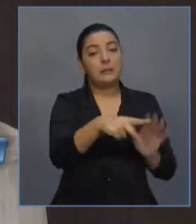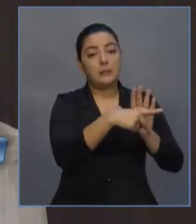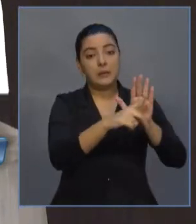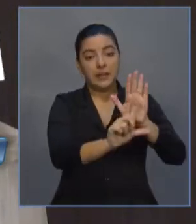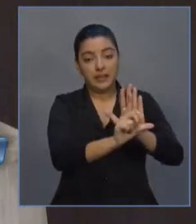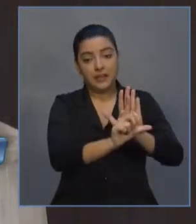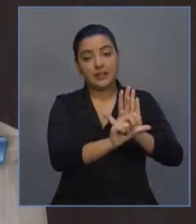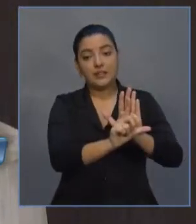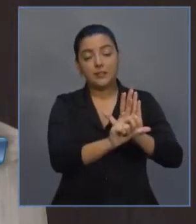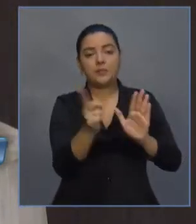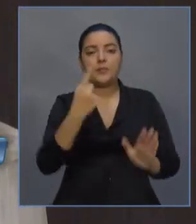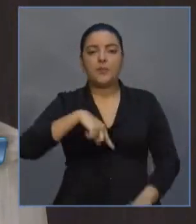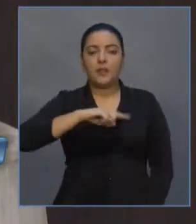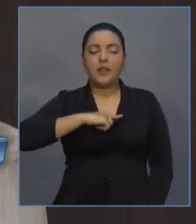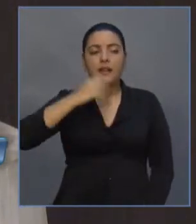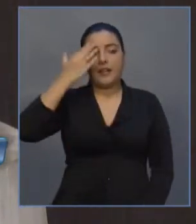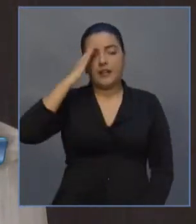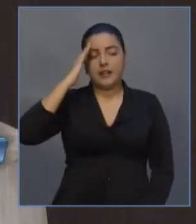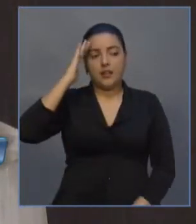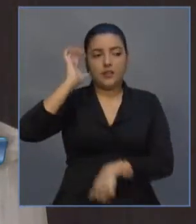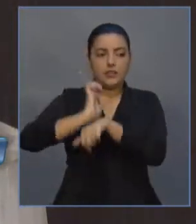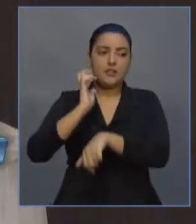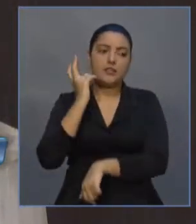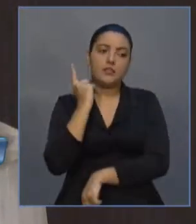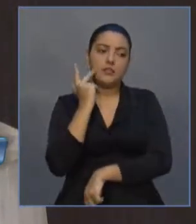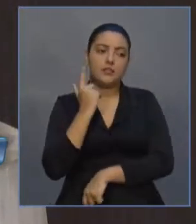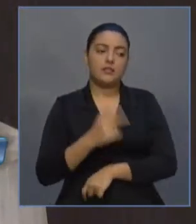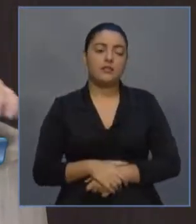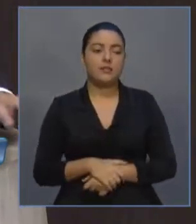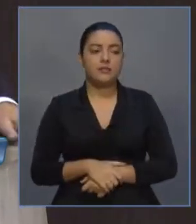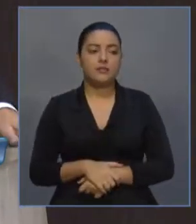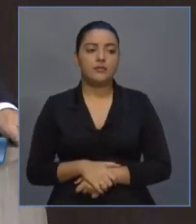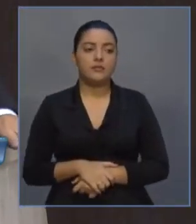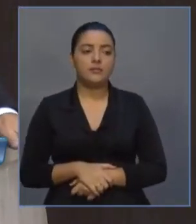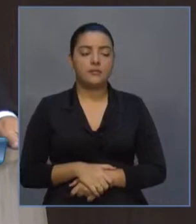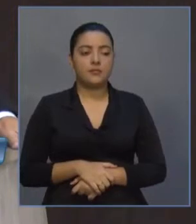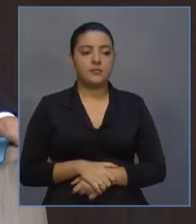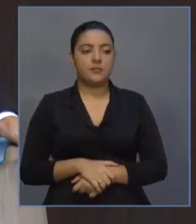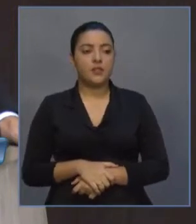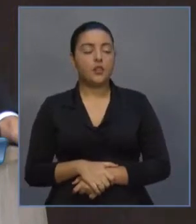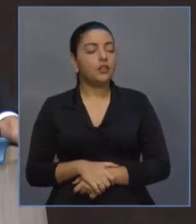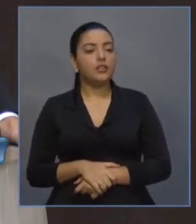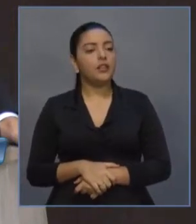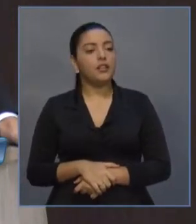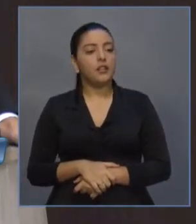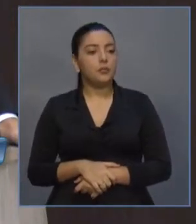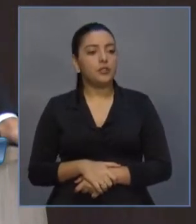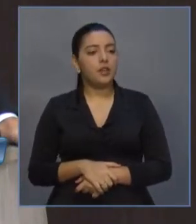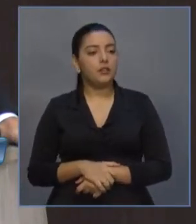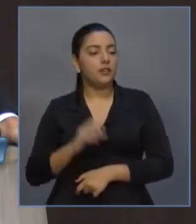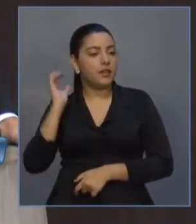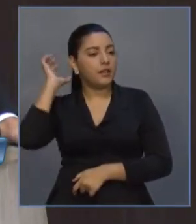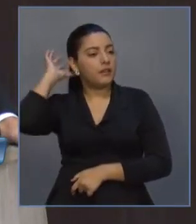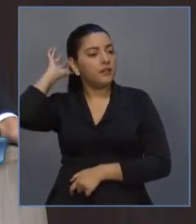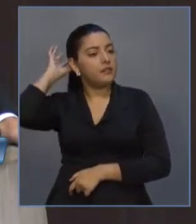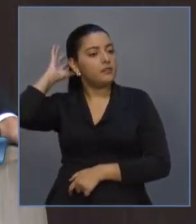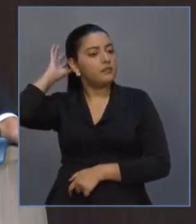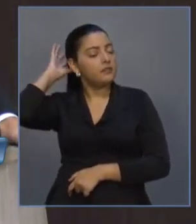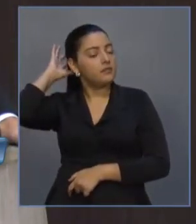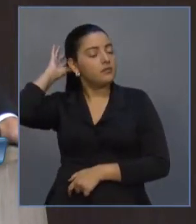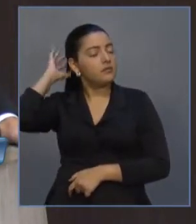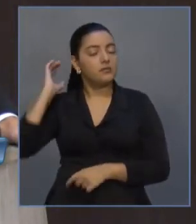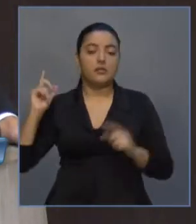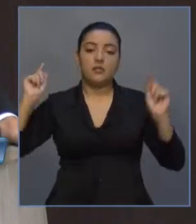Ou nós entendemos que o papel do Estado na indução econômica é sobretudo para os arranjos produtivos locais, aqueles que têm maior